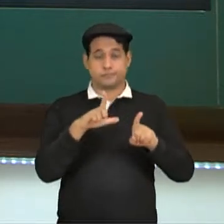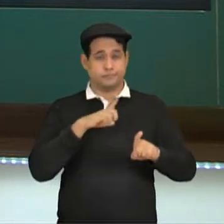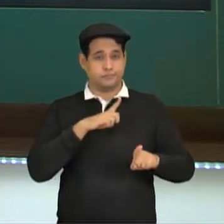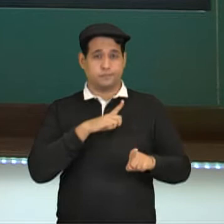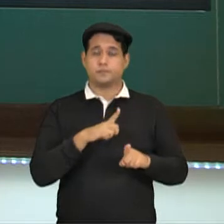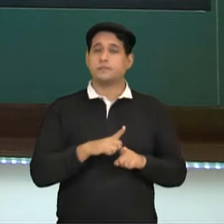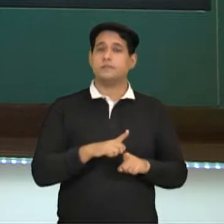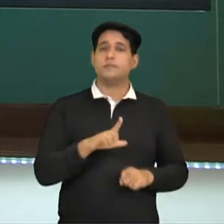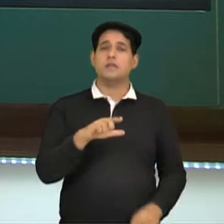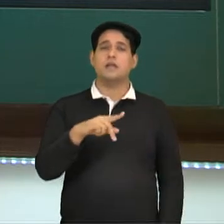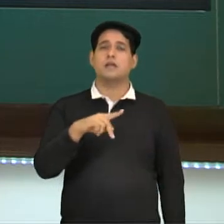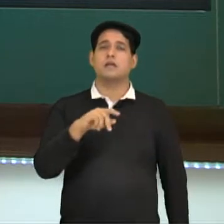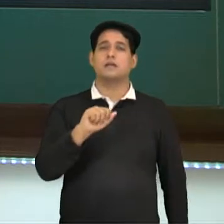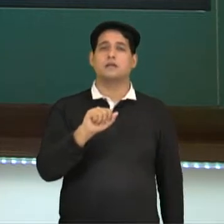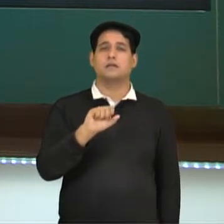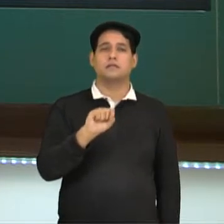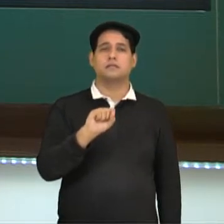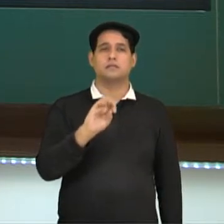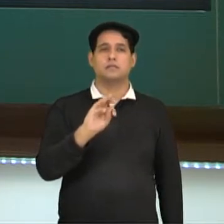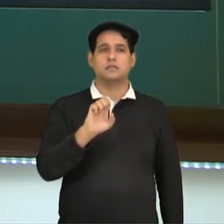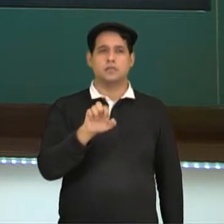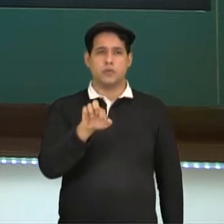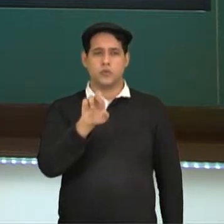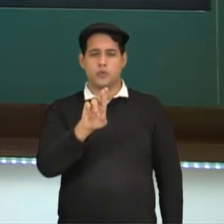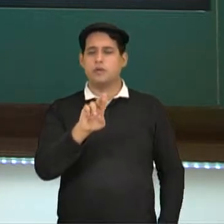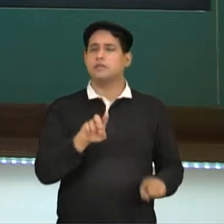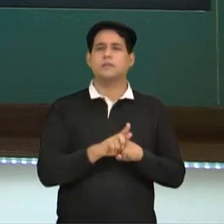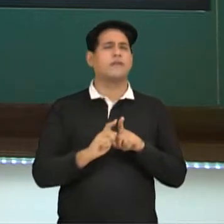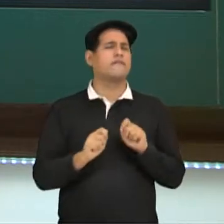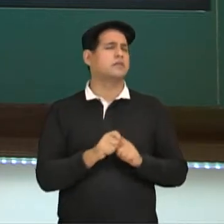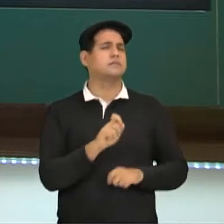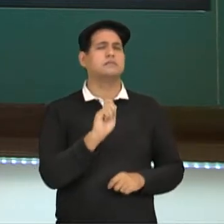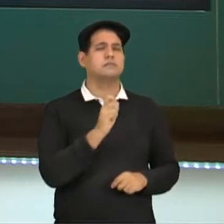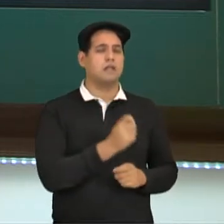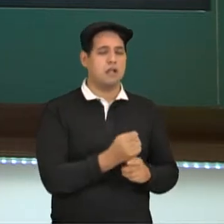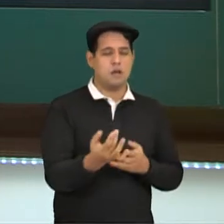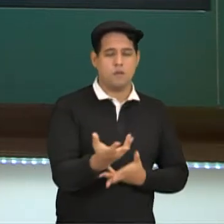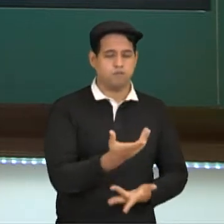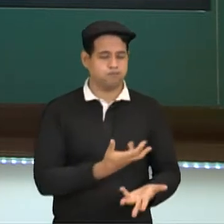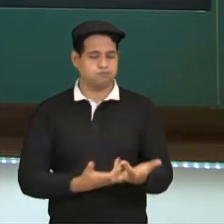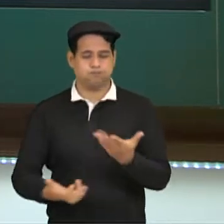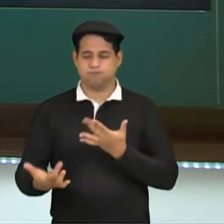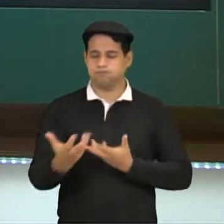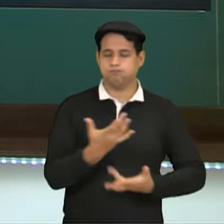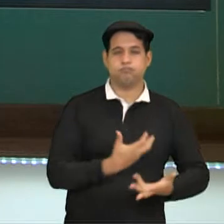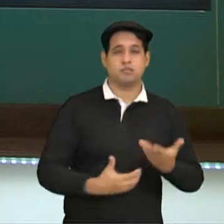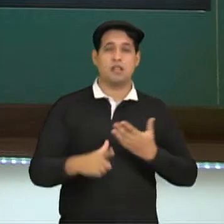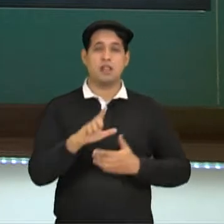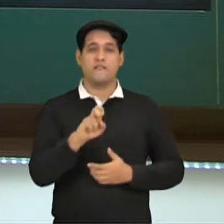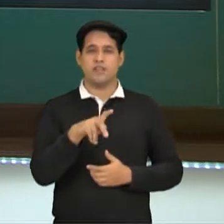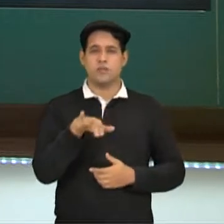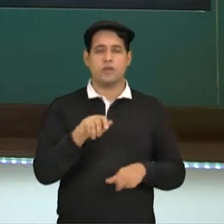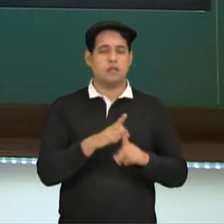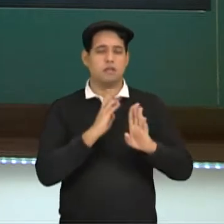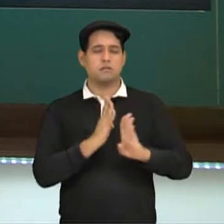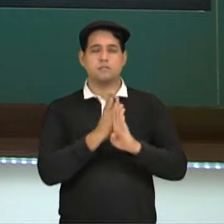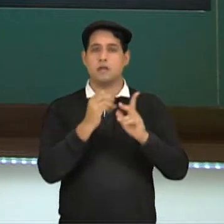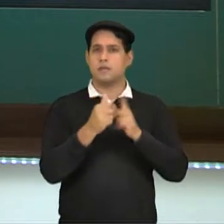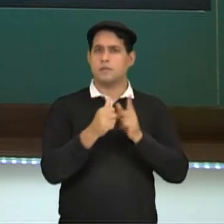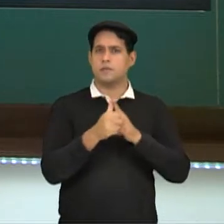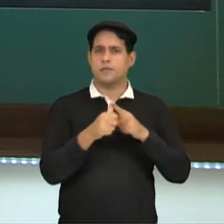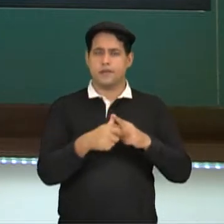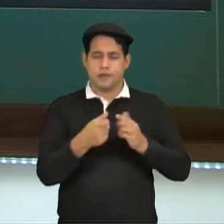Pasteur e por Alexandre Fleming, que levou então, né, a fermentação por leveduras e também a descoberta do primeiro